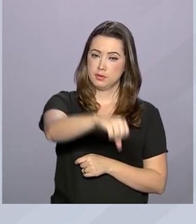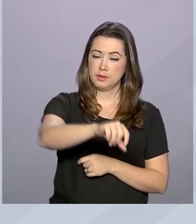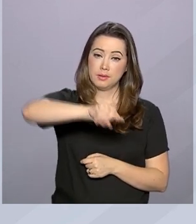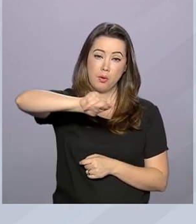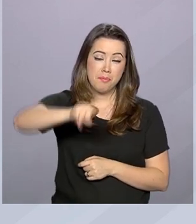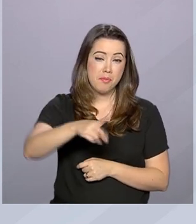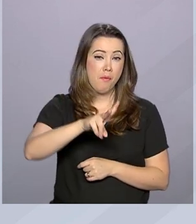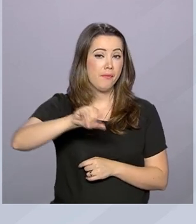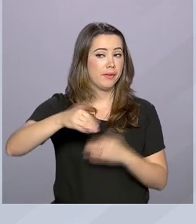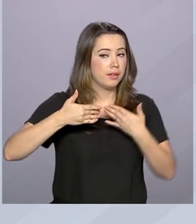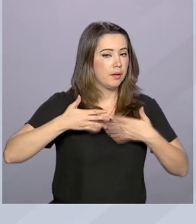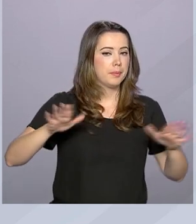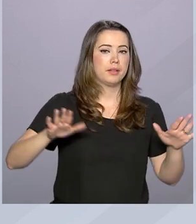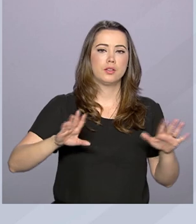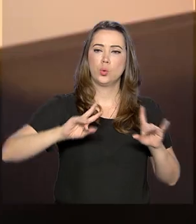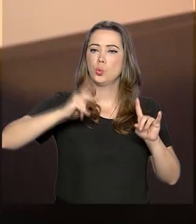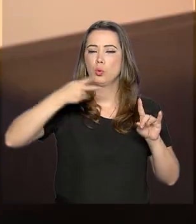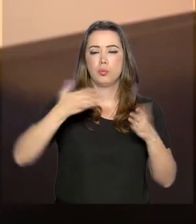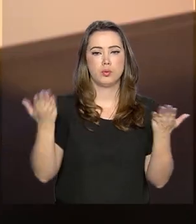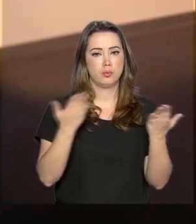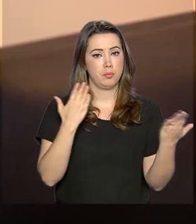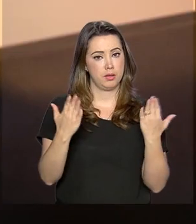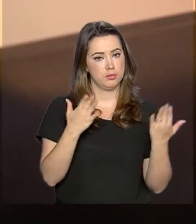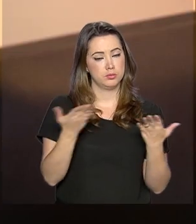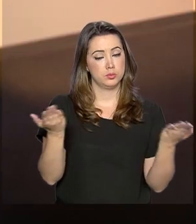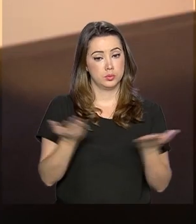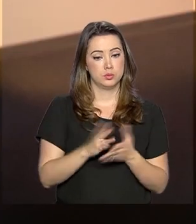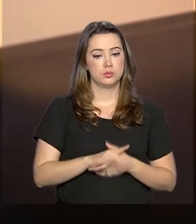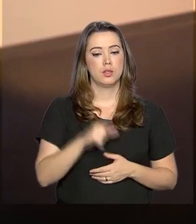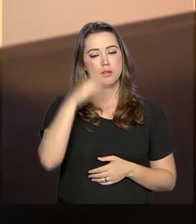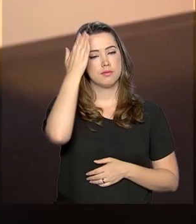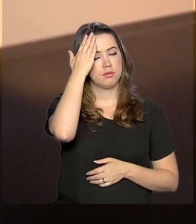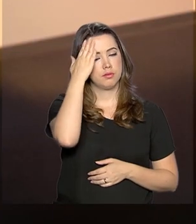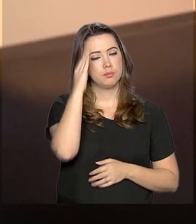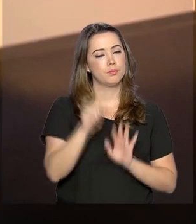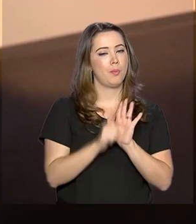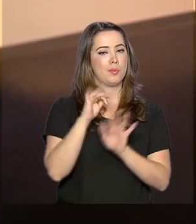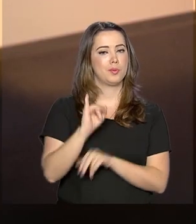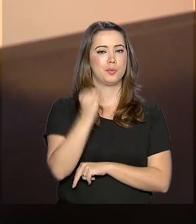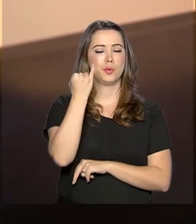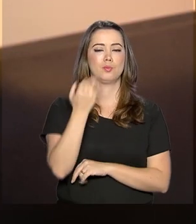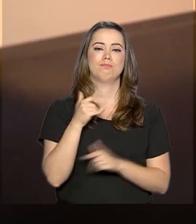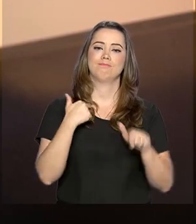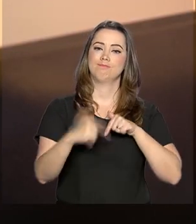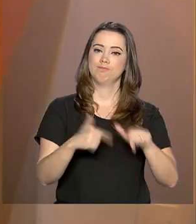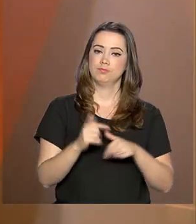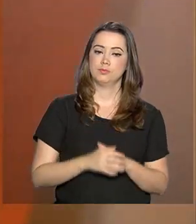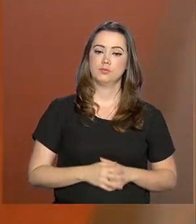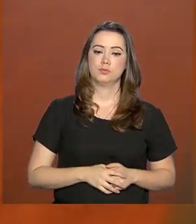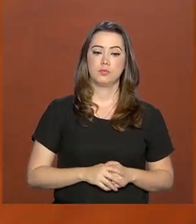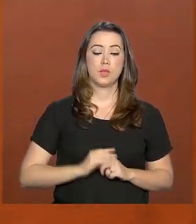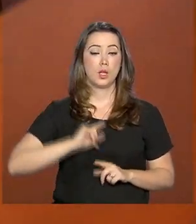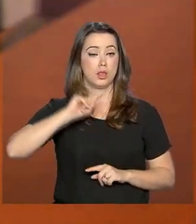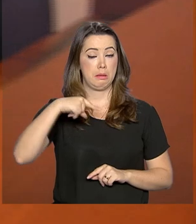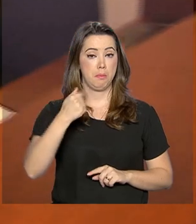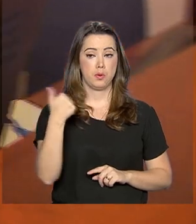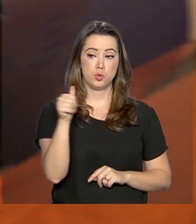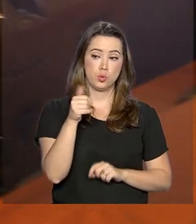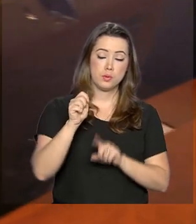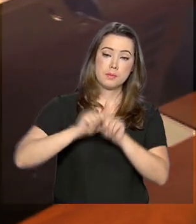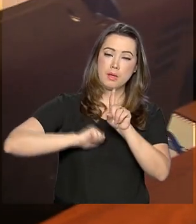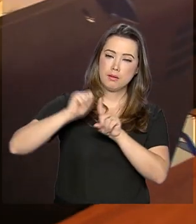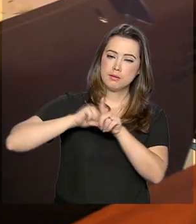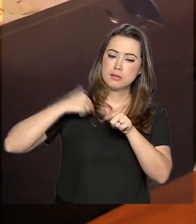O número é mais do que o dobro do atual. A Lini sabe bem o que é ter a primeira oportunidade de trabalho. Depois de 11 meses